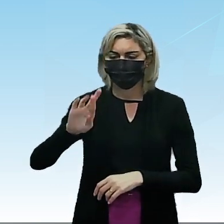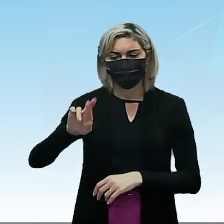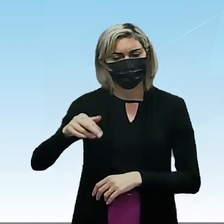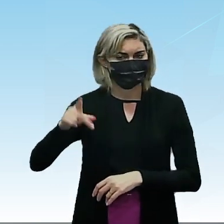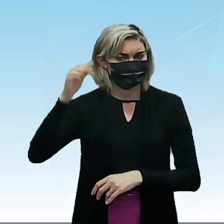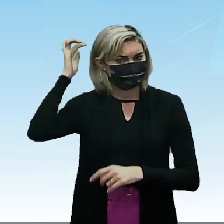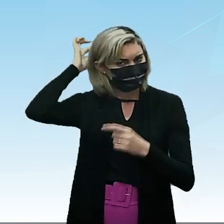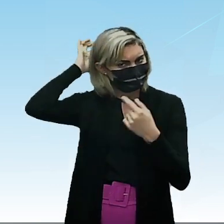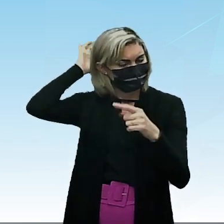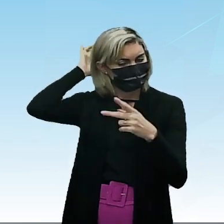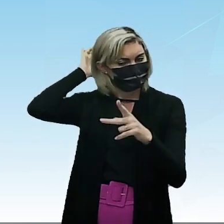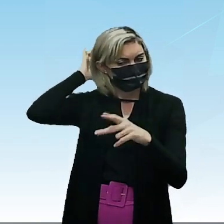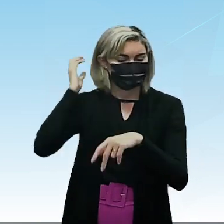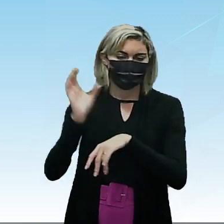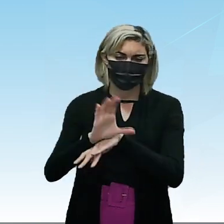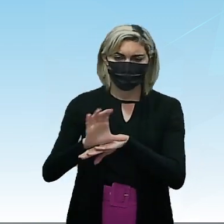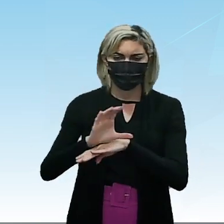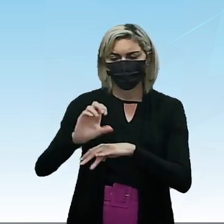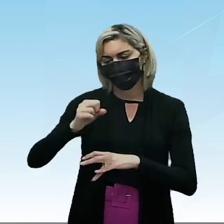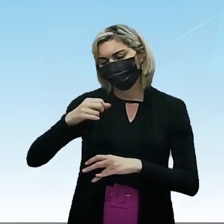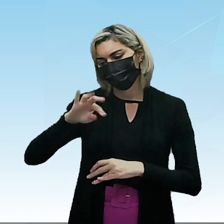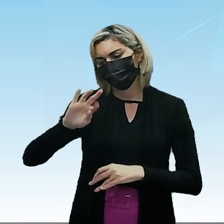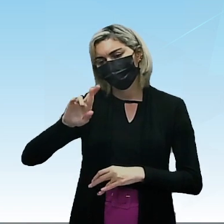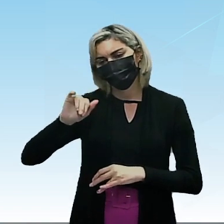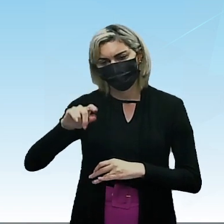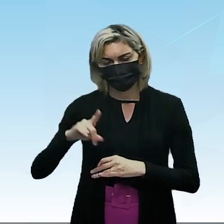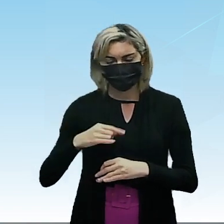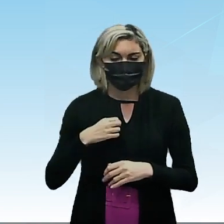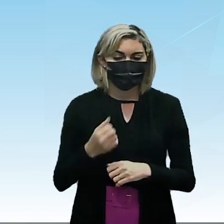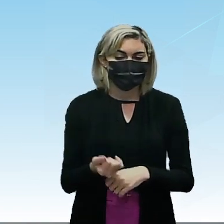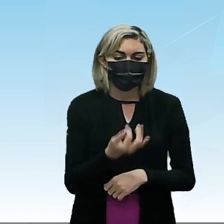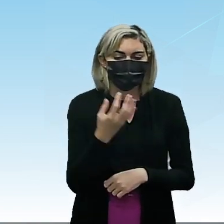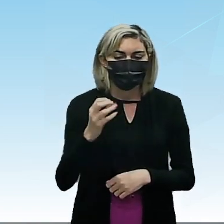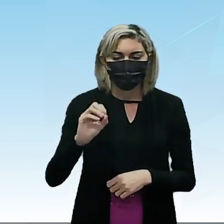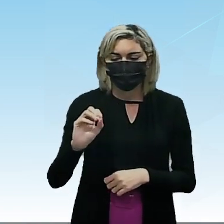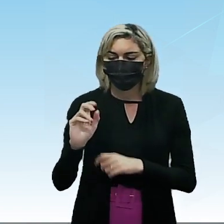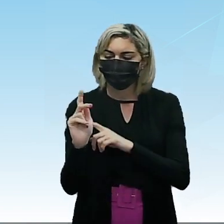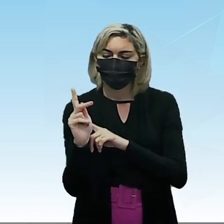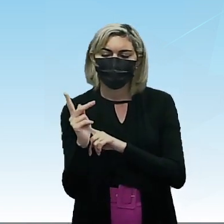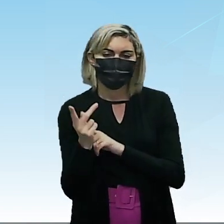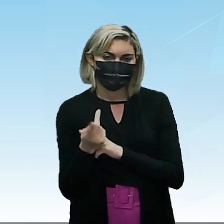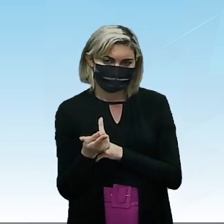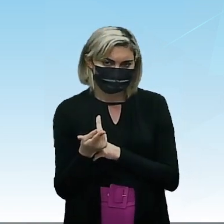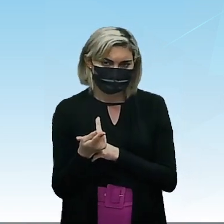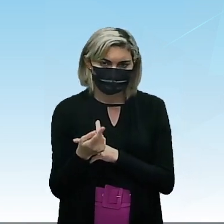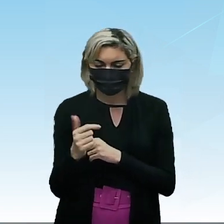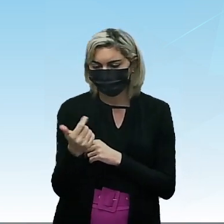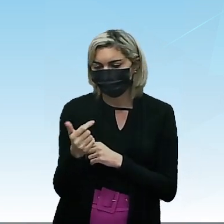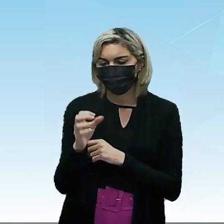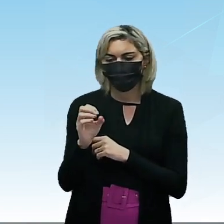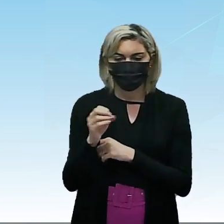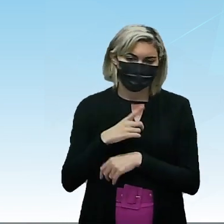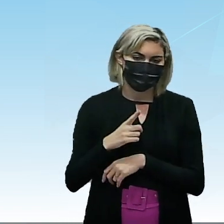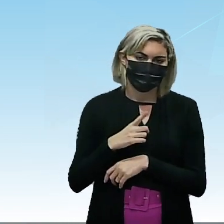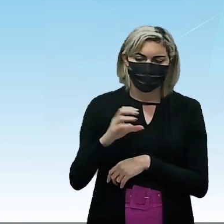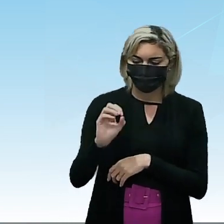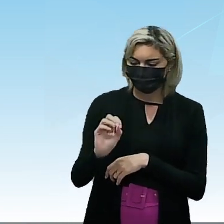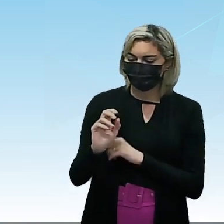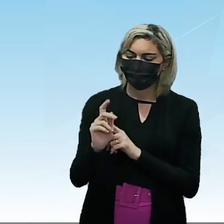Ele é um carbono Saturado Quando O OH Veja Não é TOH Para o T não